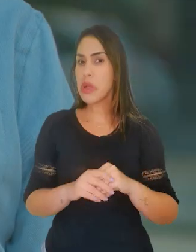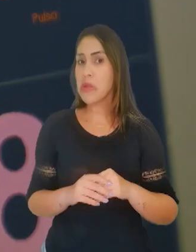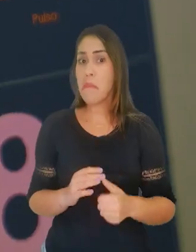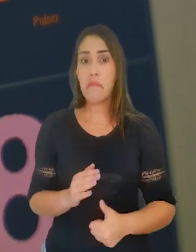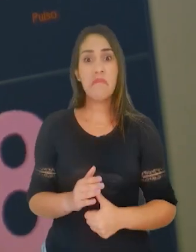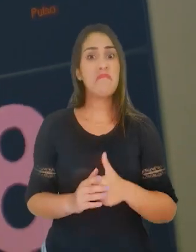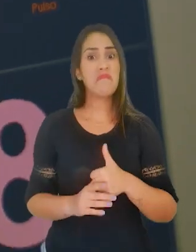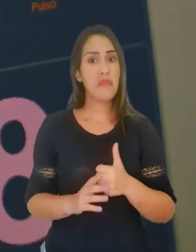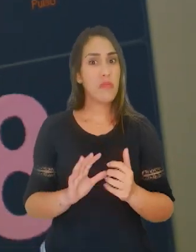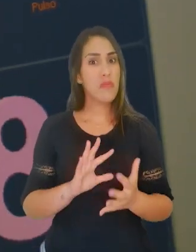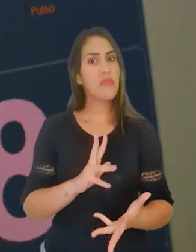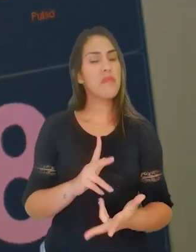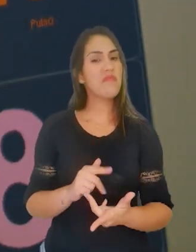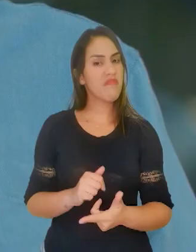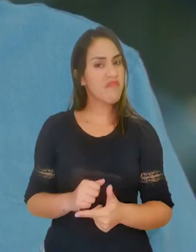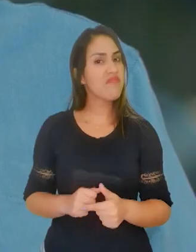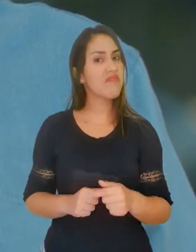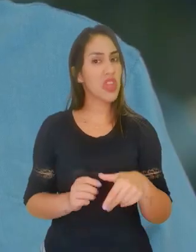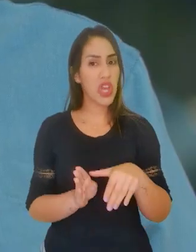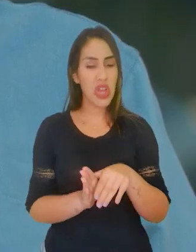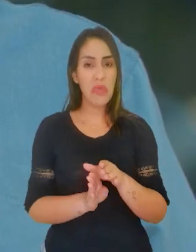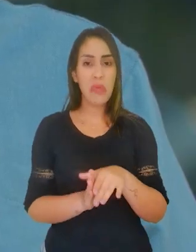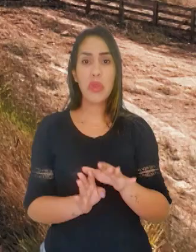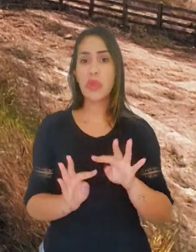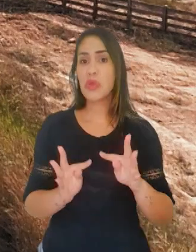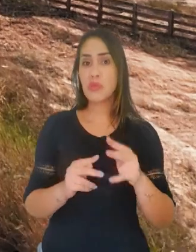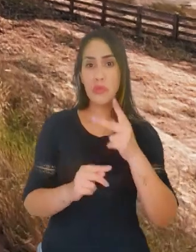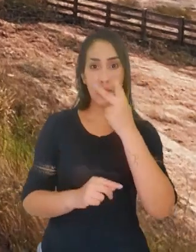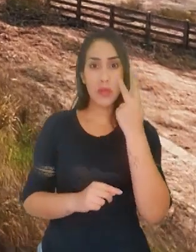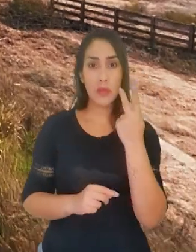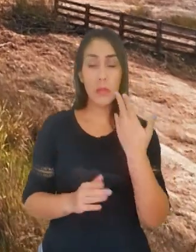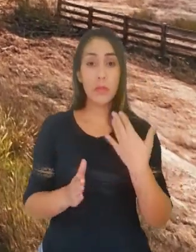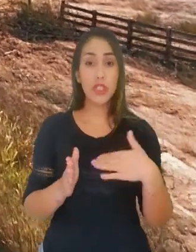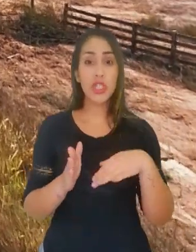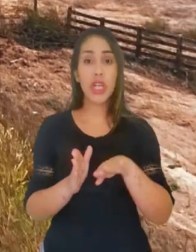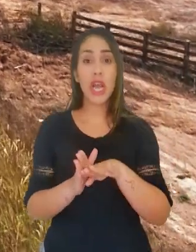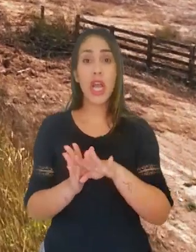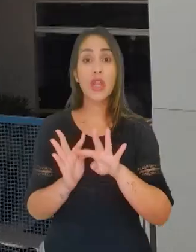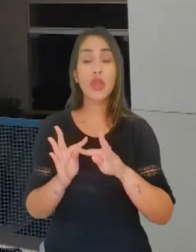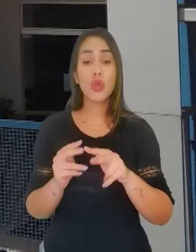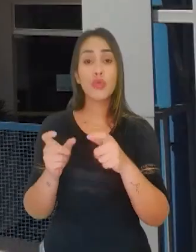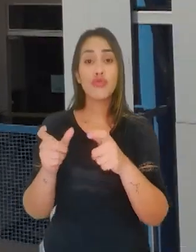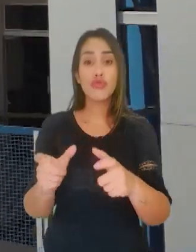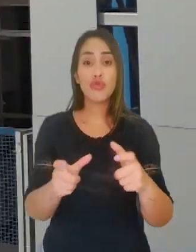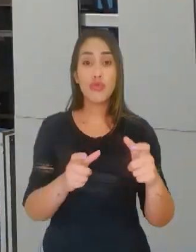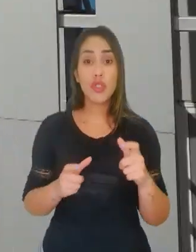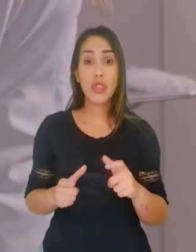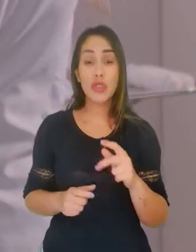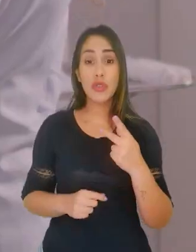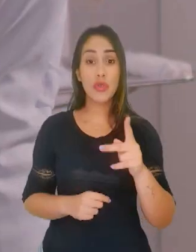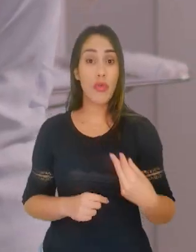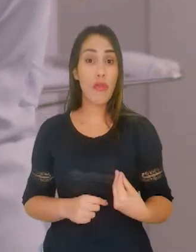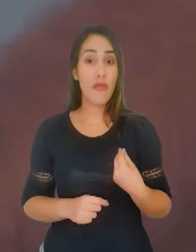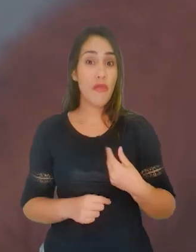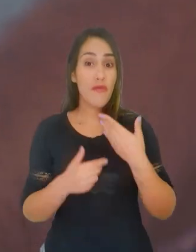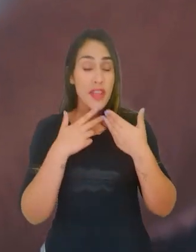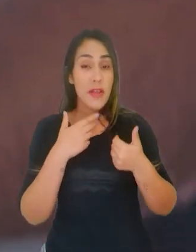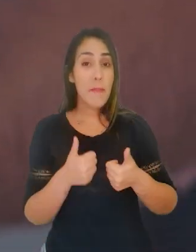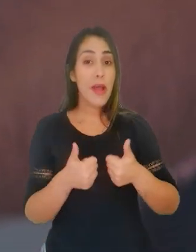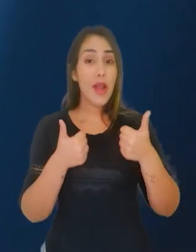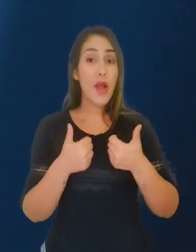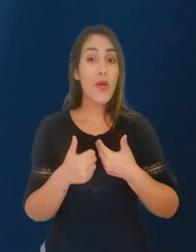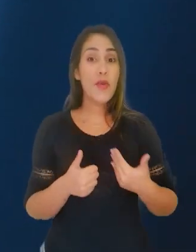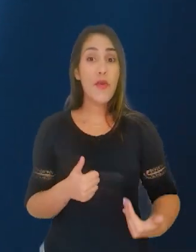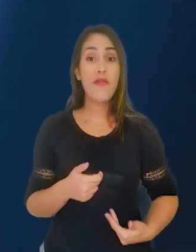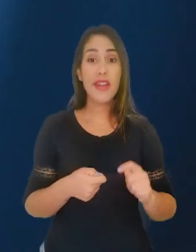passei aqui dentro é de primeiro mundo. Eu recomendo pra qualquer pessoa. Para chegar em todo canto do estado e tornar a sua vida melhor,